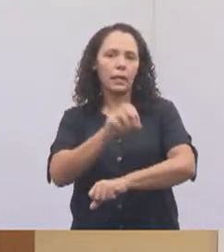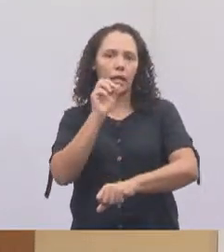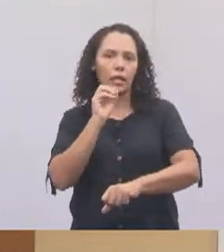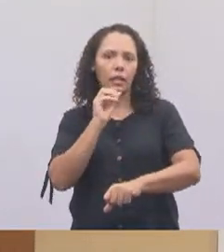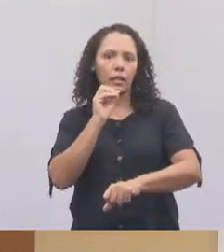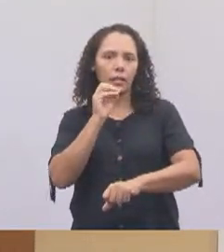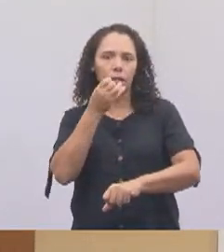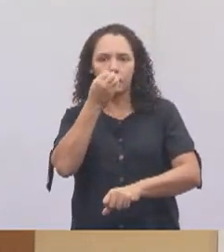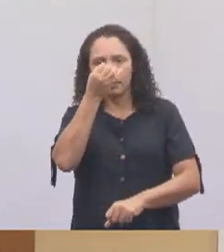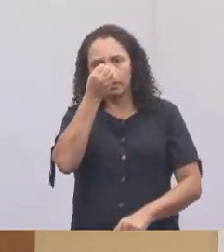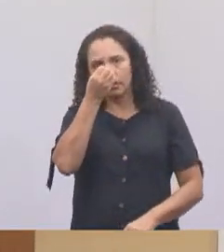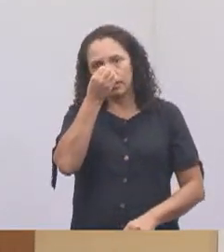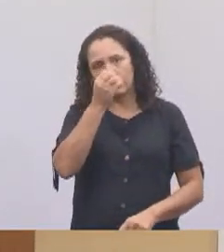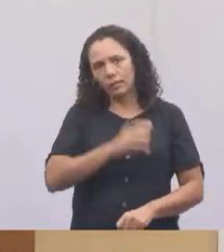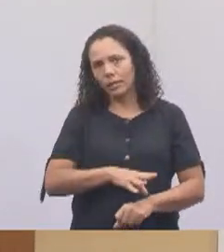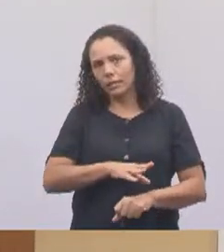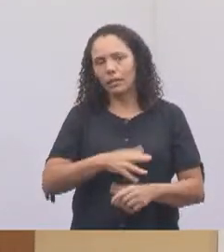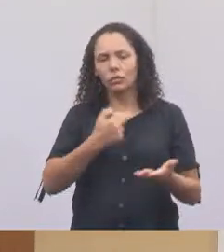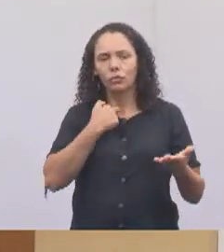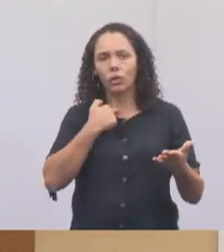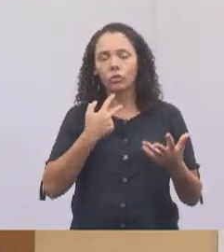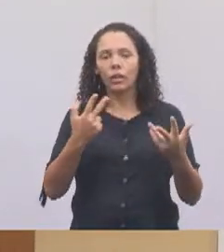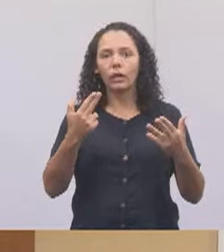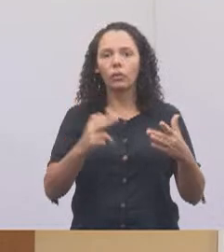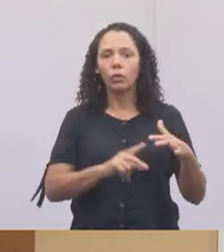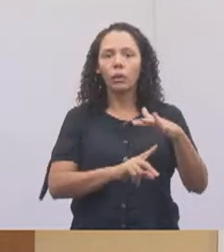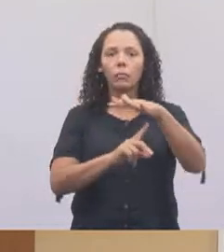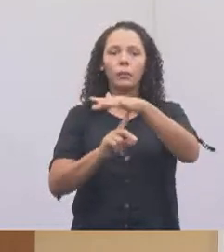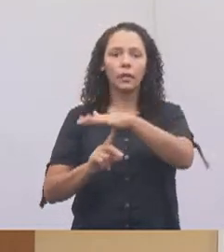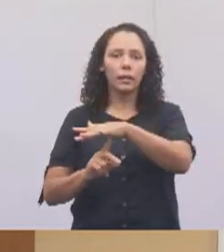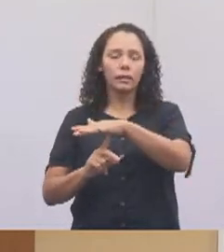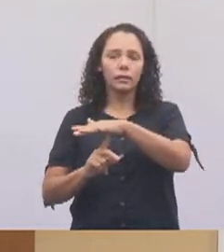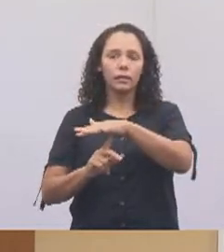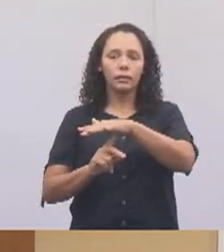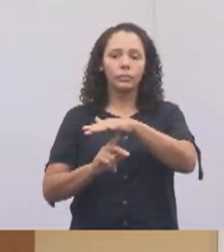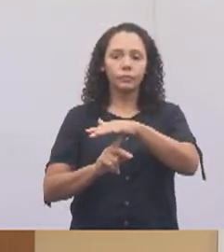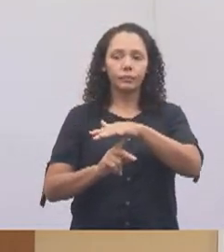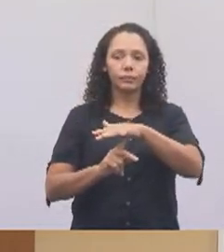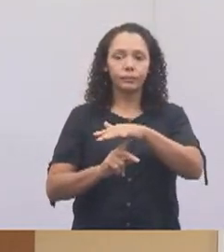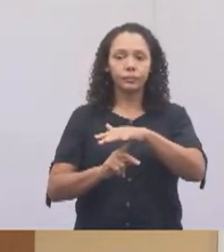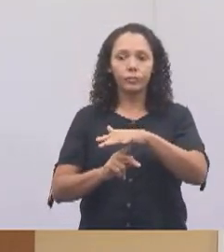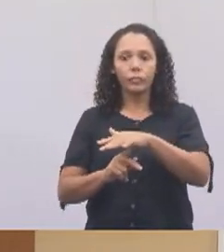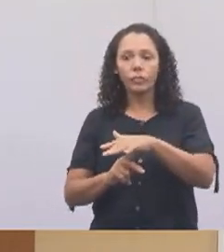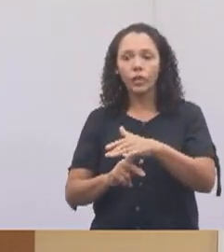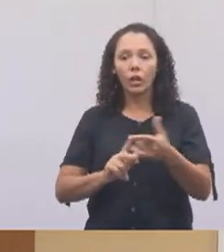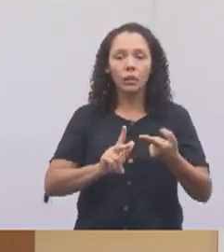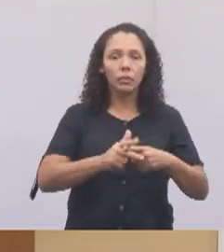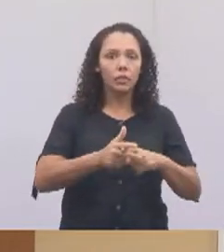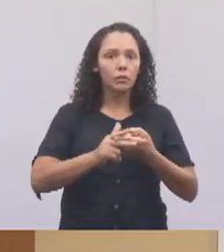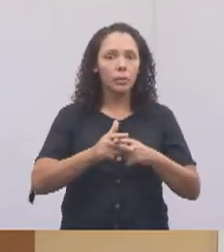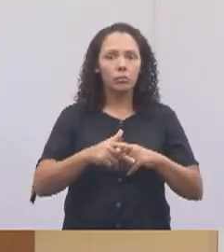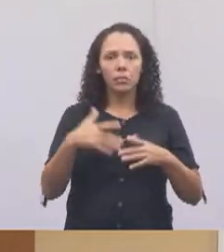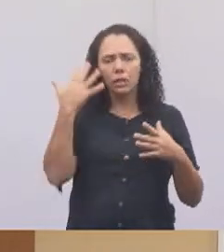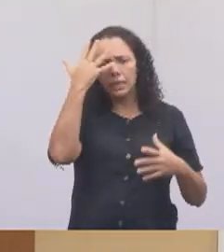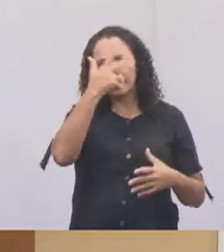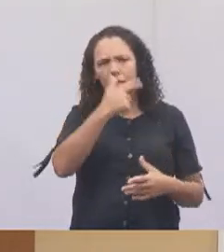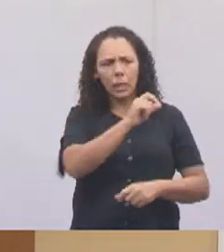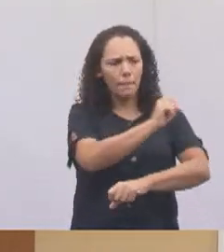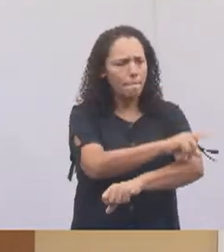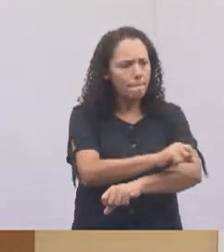A Praça do Parque Brasil, quando foi lá reformulada, né? Arrumaram tudo, ficou linda, não é? Com canteiros